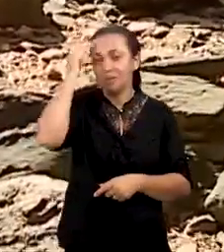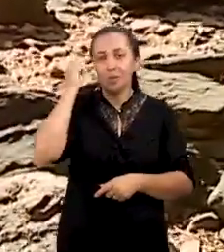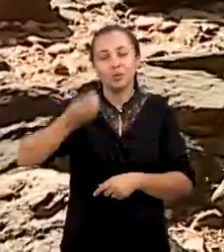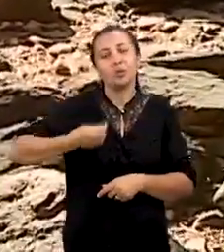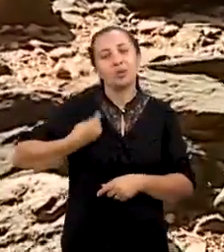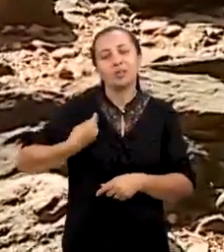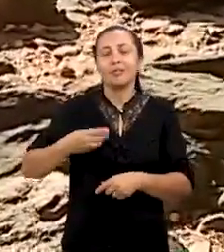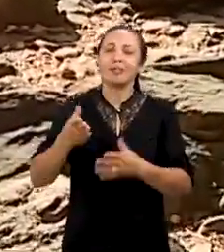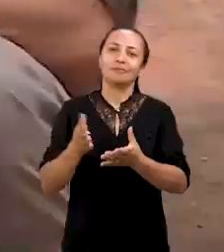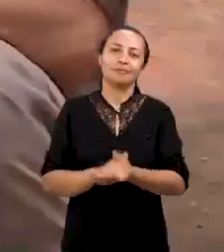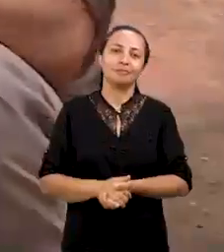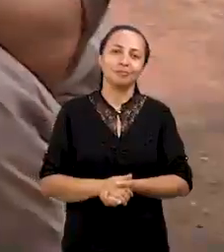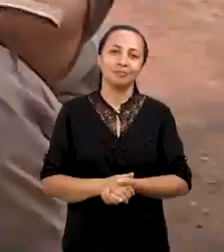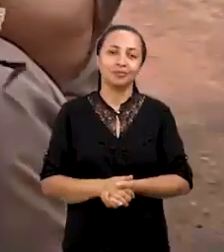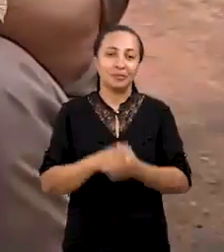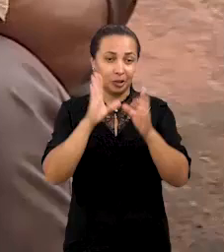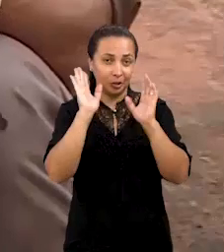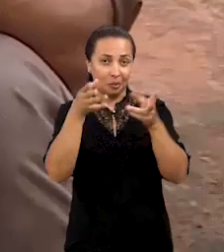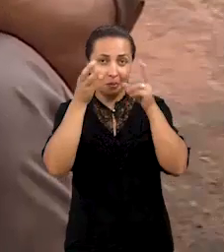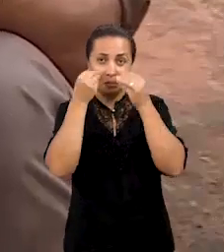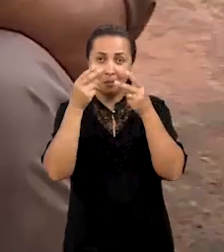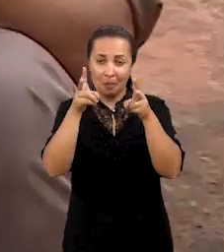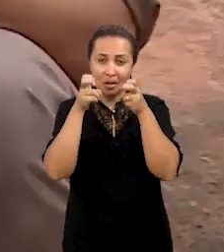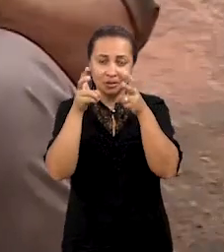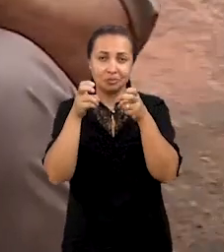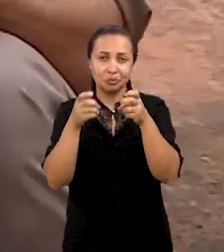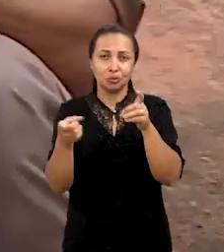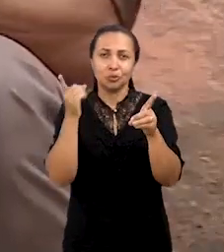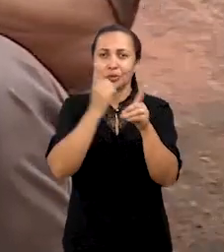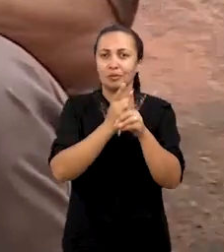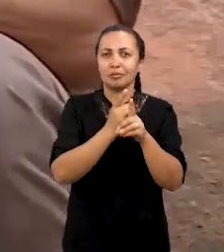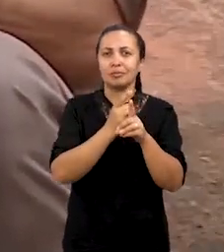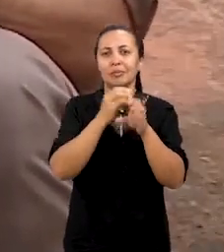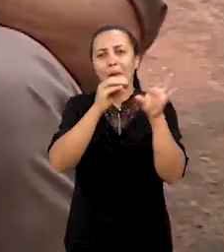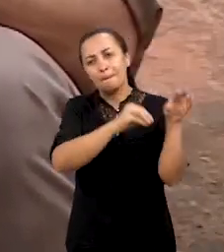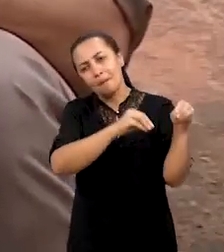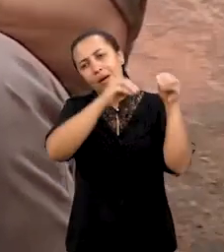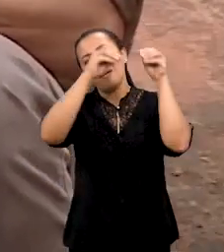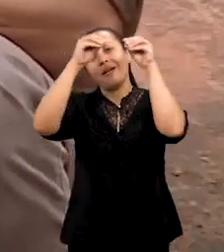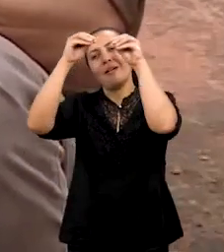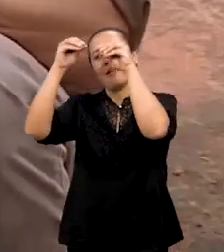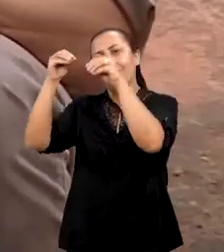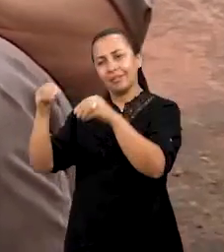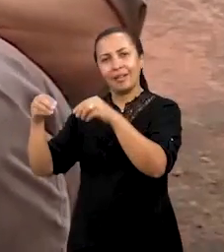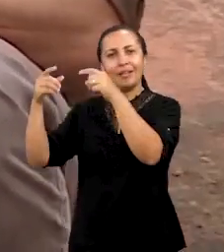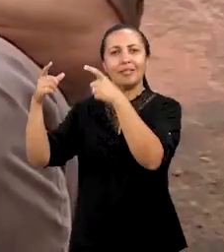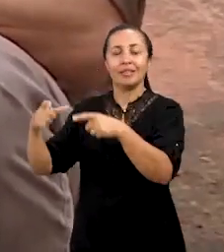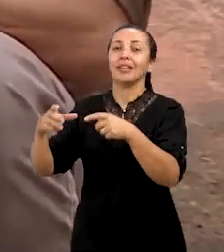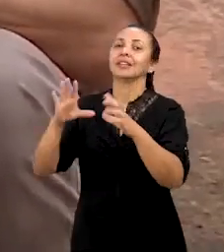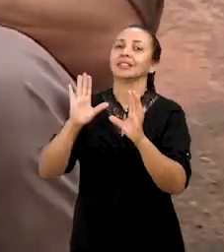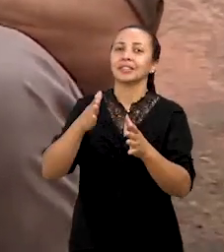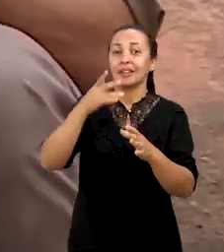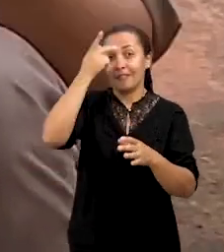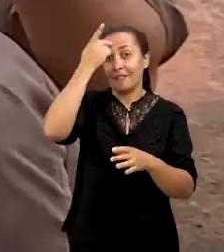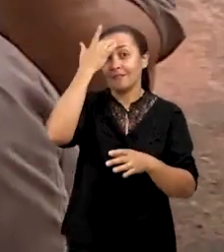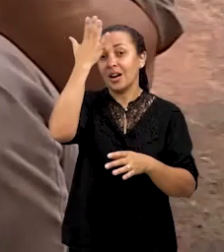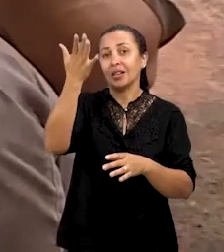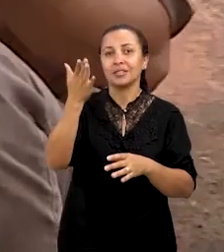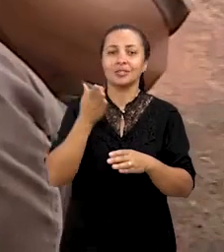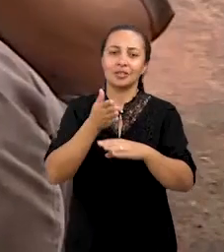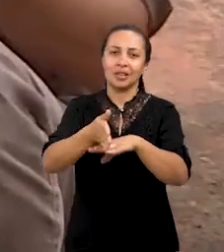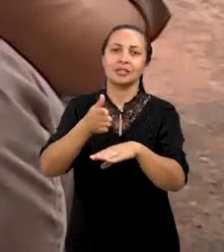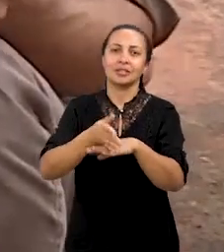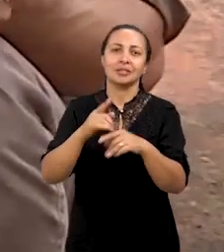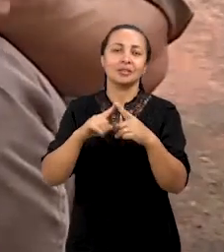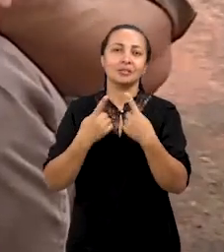vivem. Para a gente, como vocês perceberam, chegar até aqui é um trabalho que você se sente deslocar. E esse daqui é um de fácil acesso. Mas